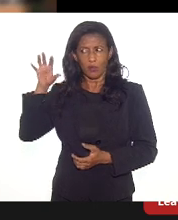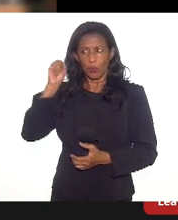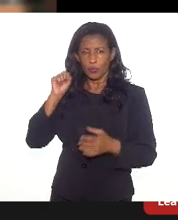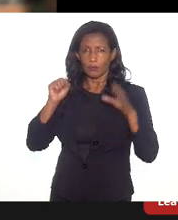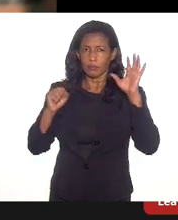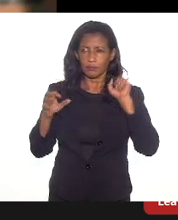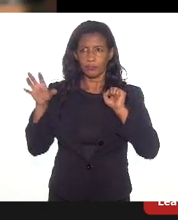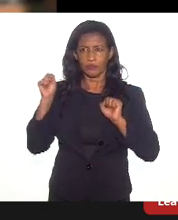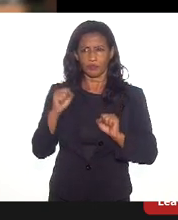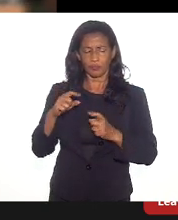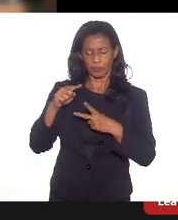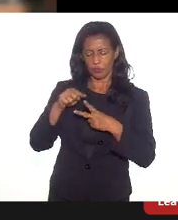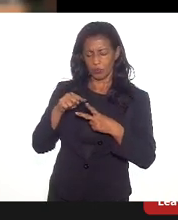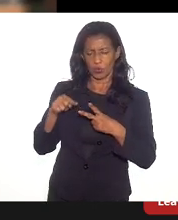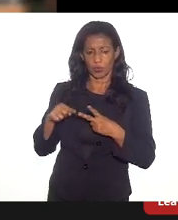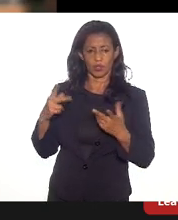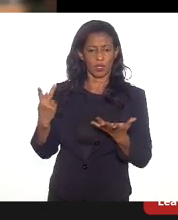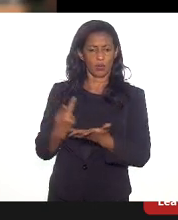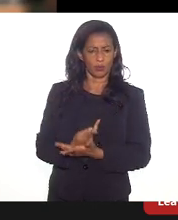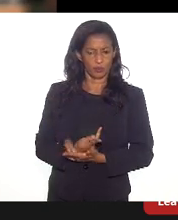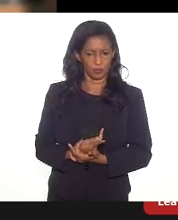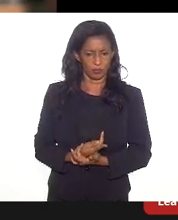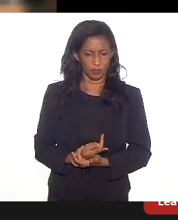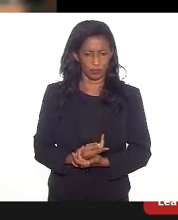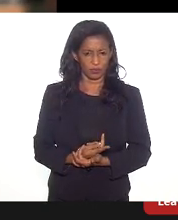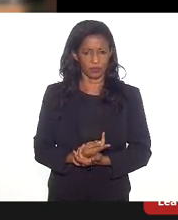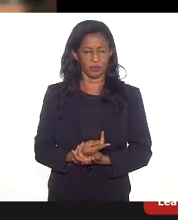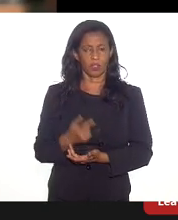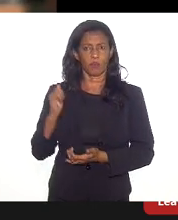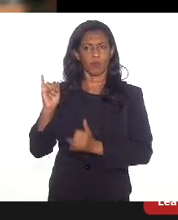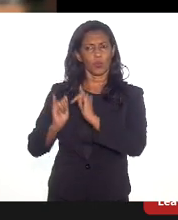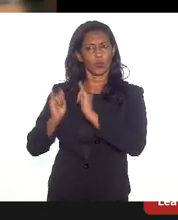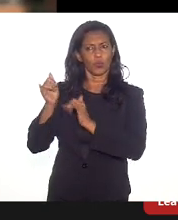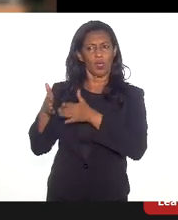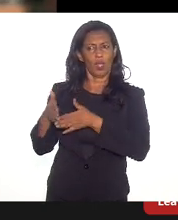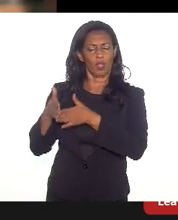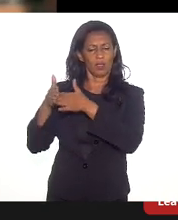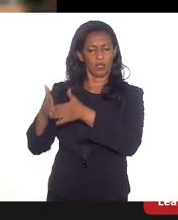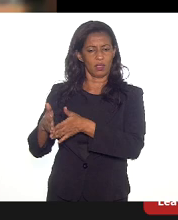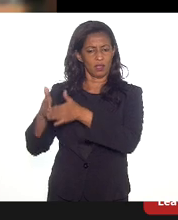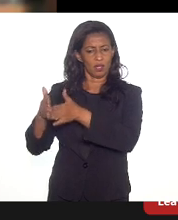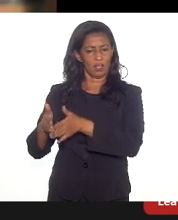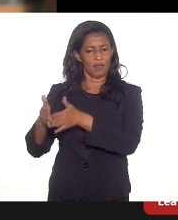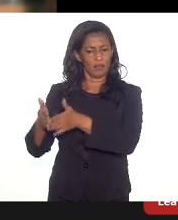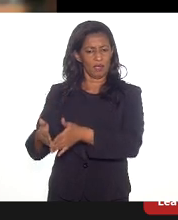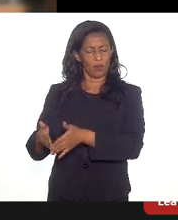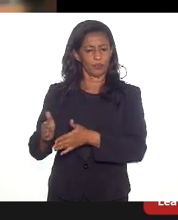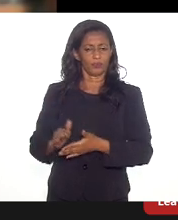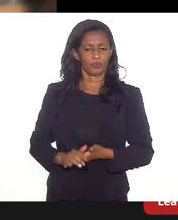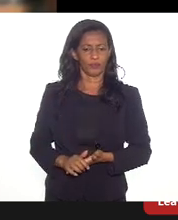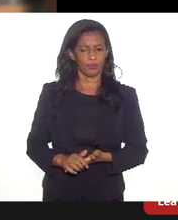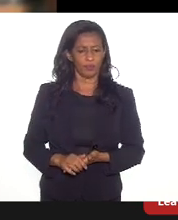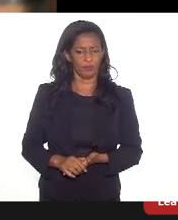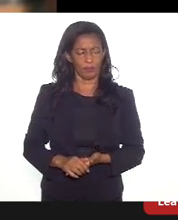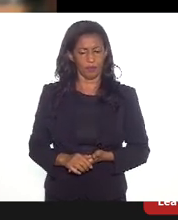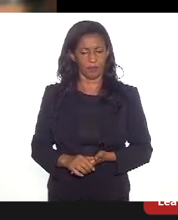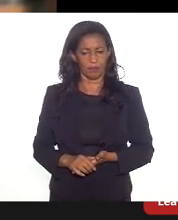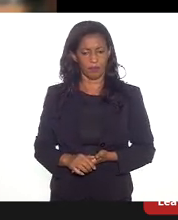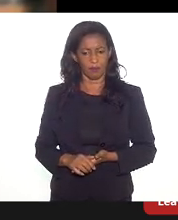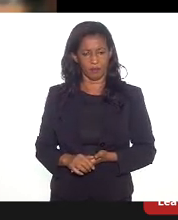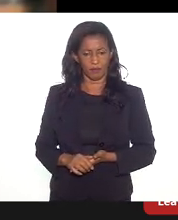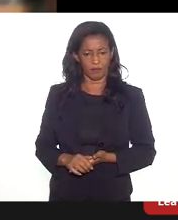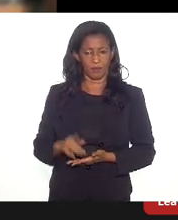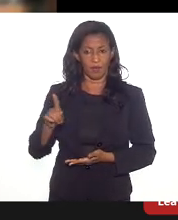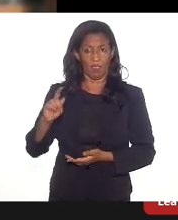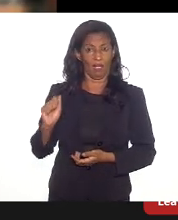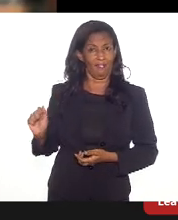secretário e falo duas coisas que aconteceram, o setor naval não levanta, porque o setor naval é uma questão de crédito porque um navio é